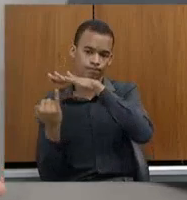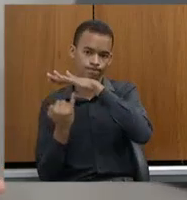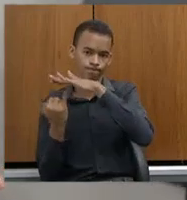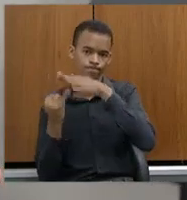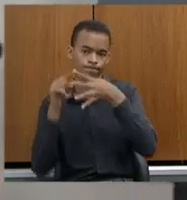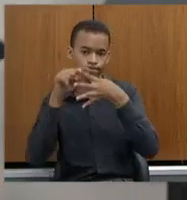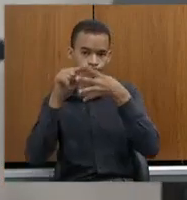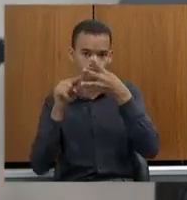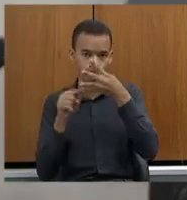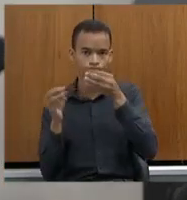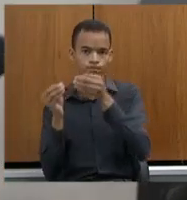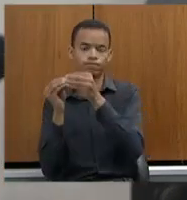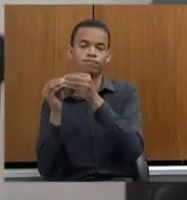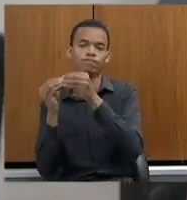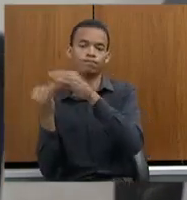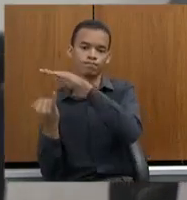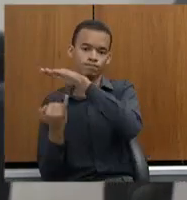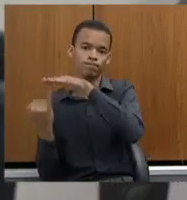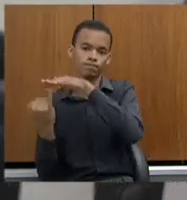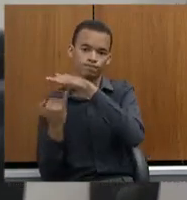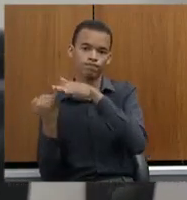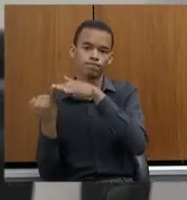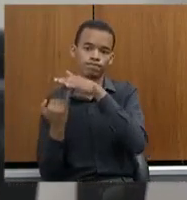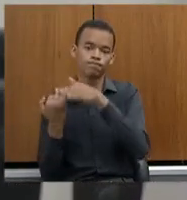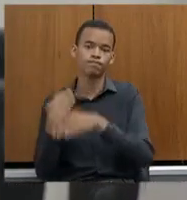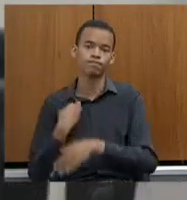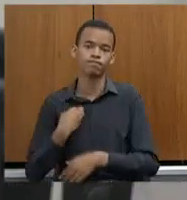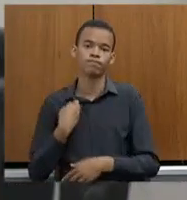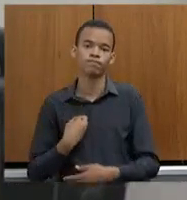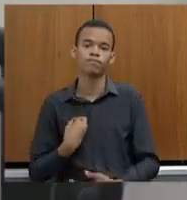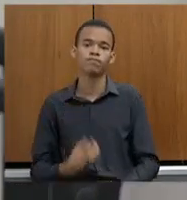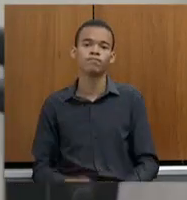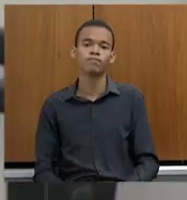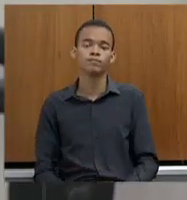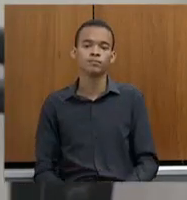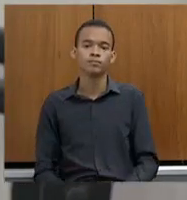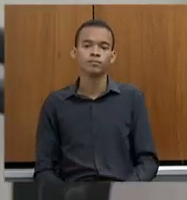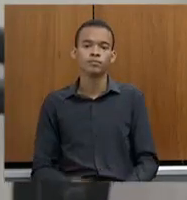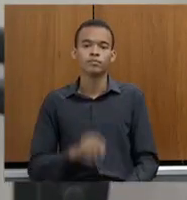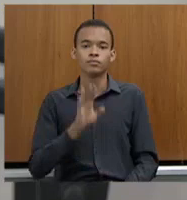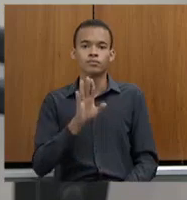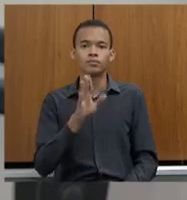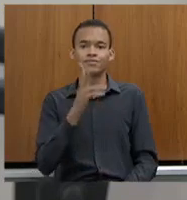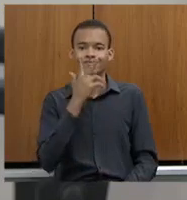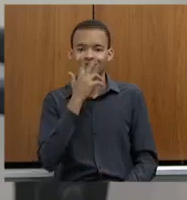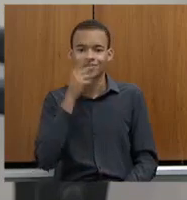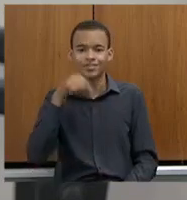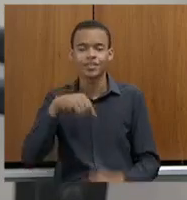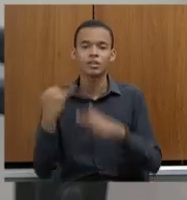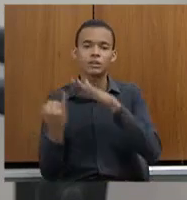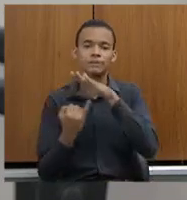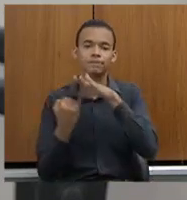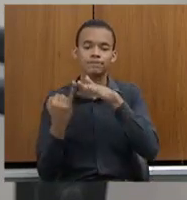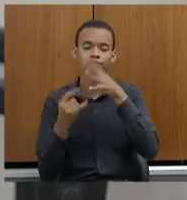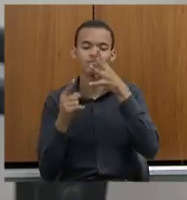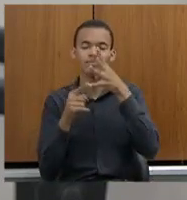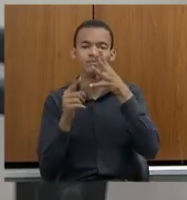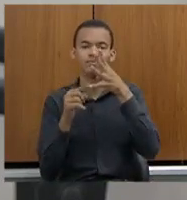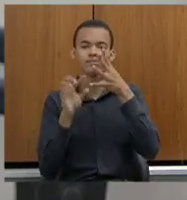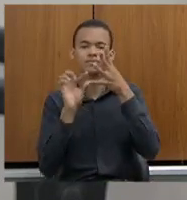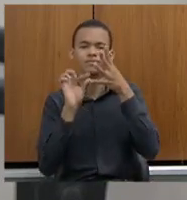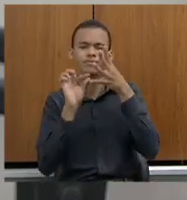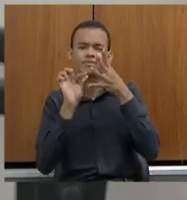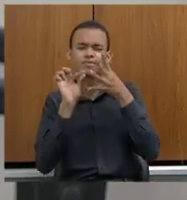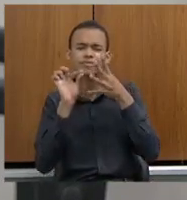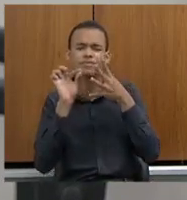isso? Só que nós já estamos, vou colocar aqui uma expressão bem popular, no osso, com relação ao efetivo. Por mais